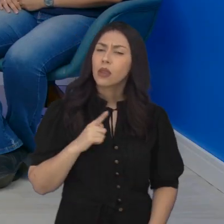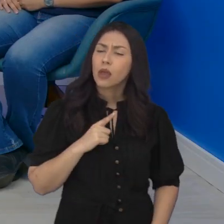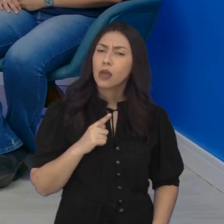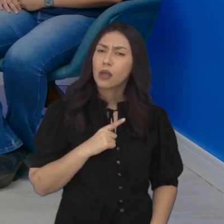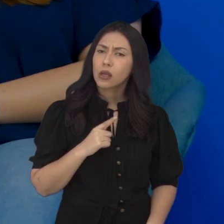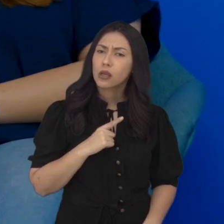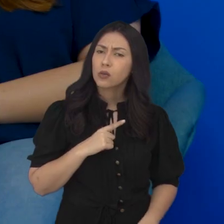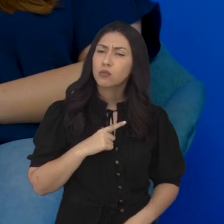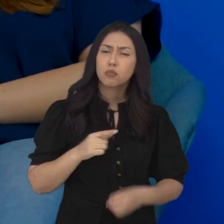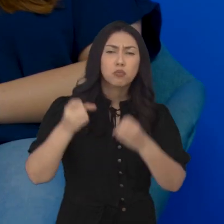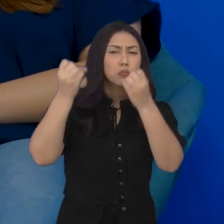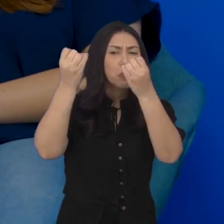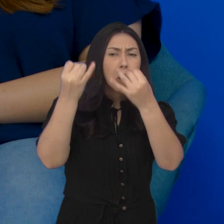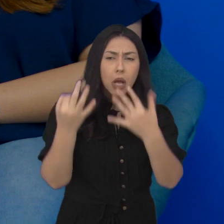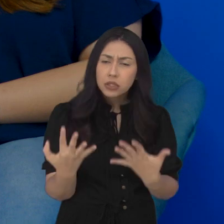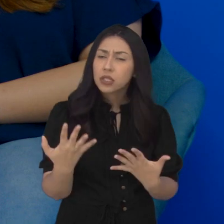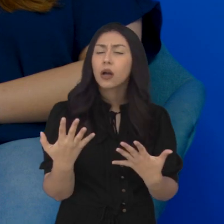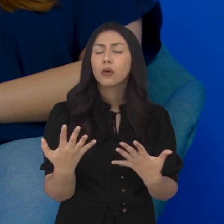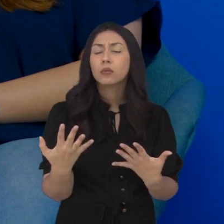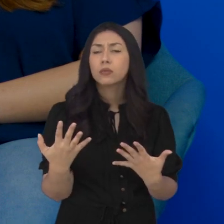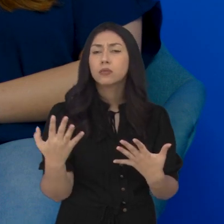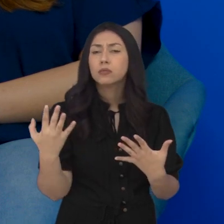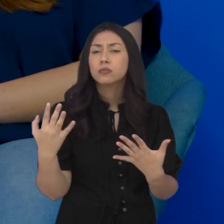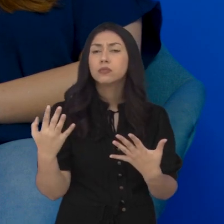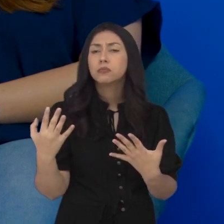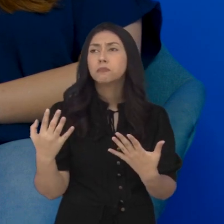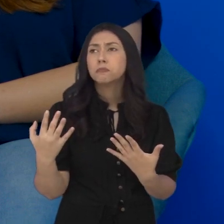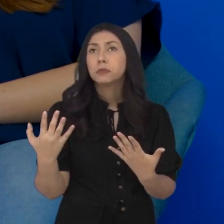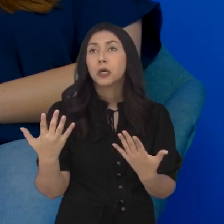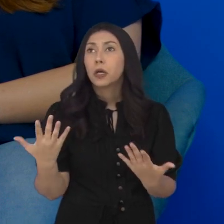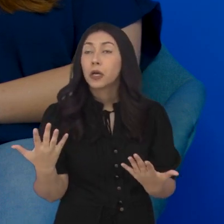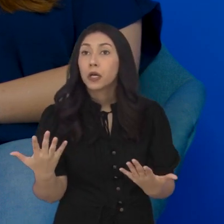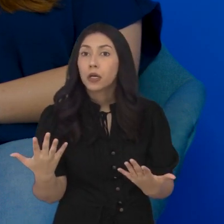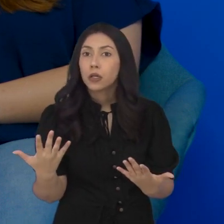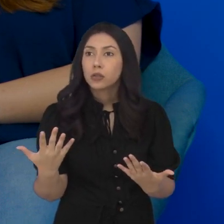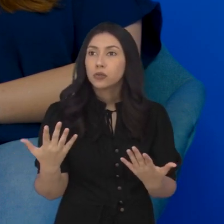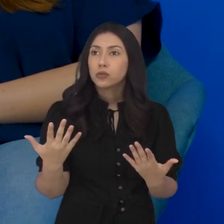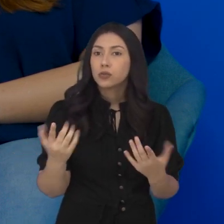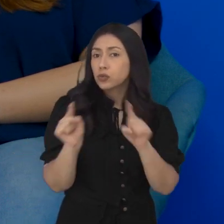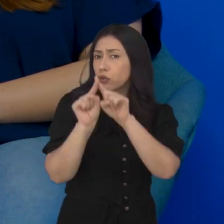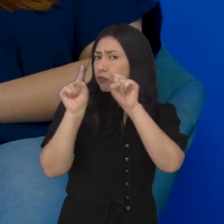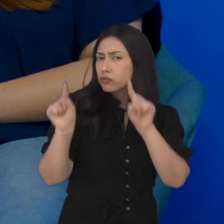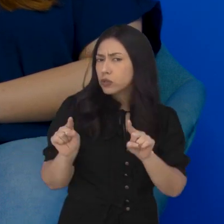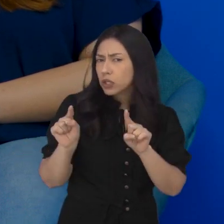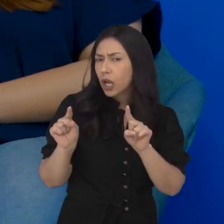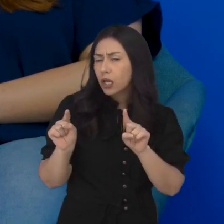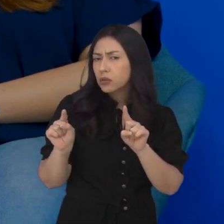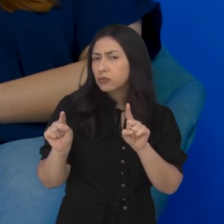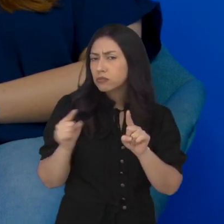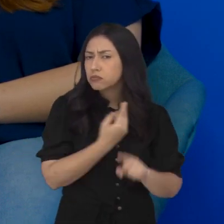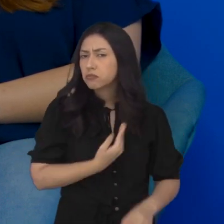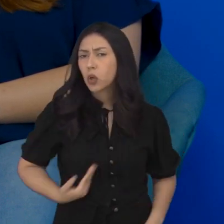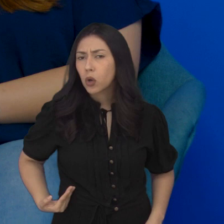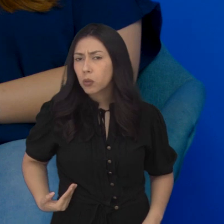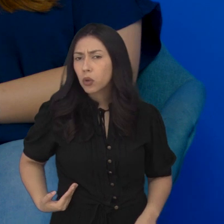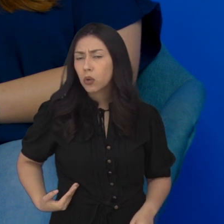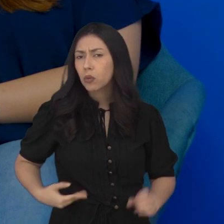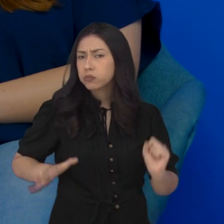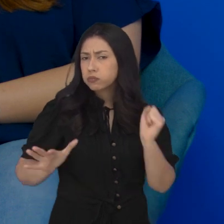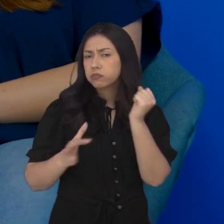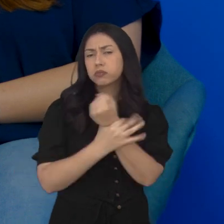uma justificativa para essa questão dos funcionários, dessa não demissão, no caso dos